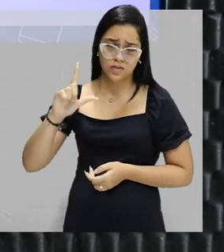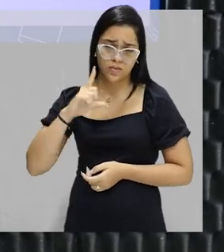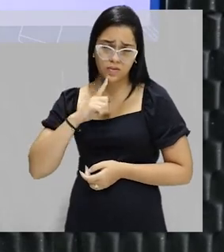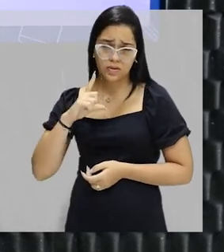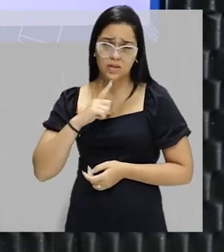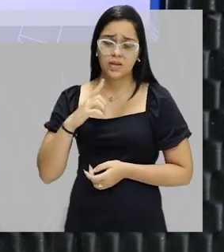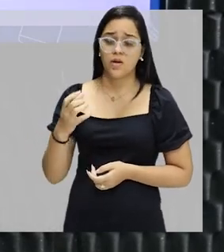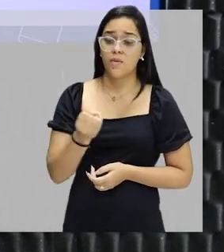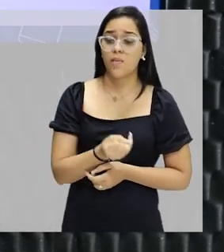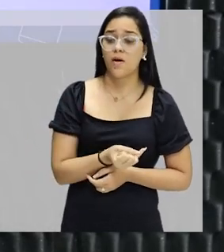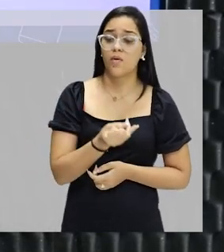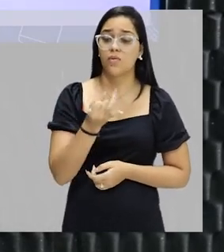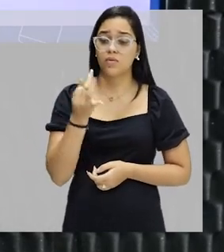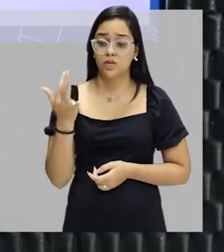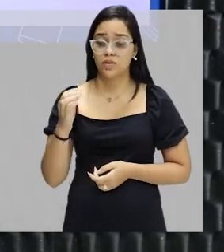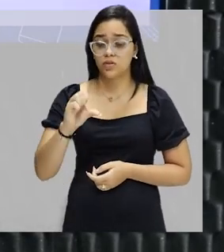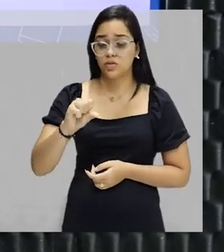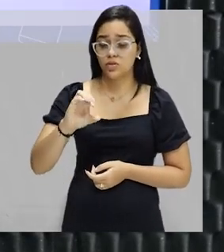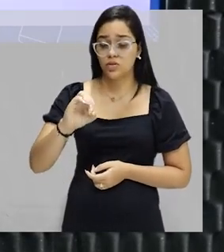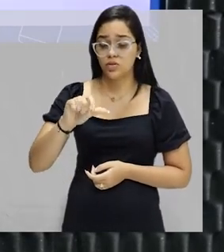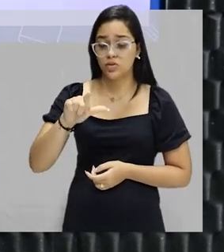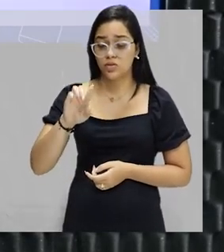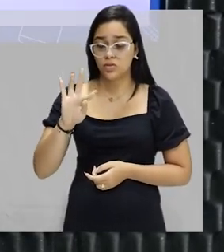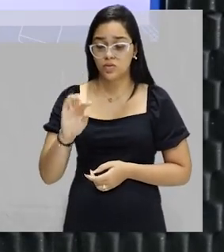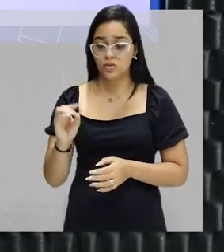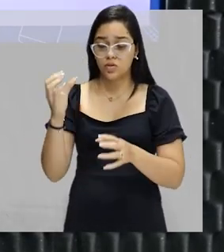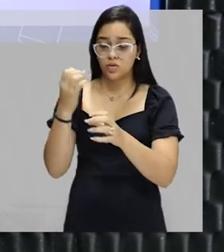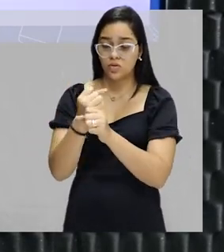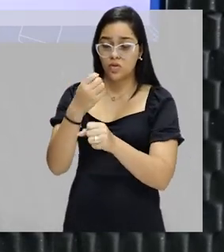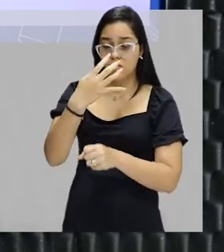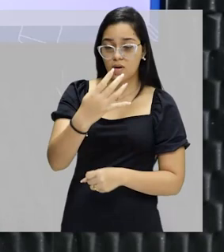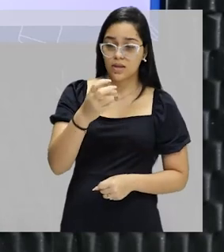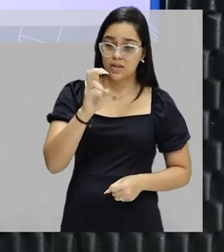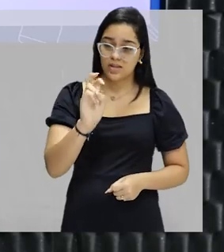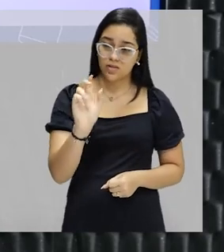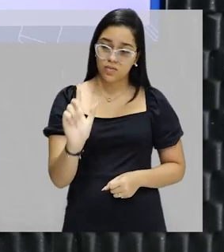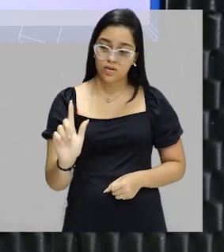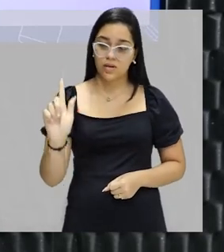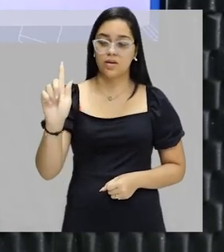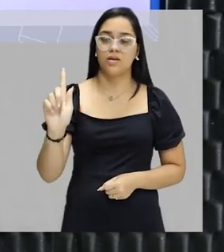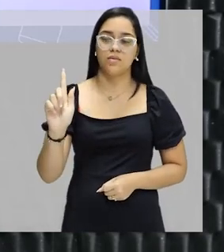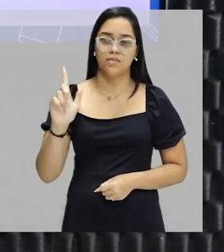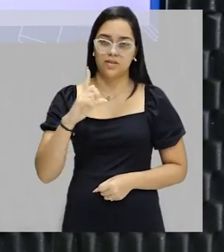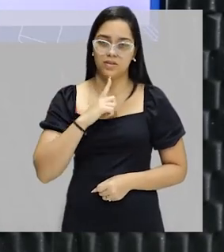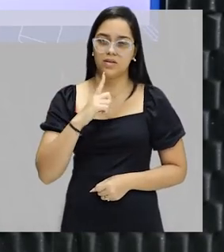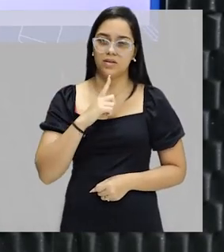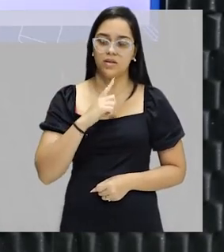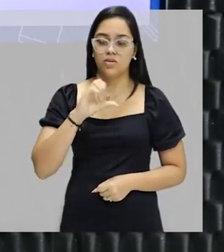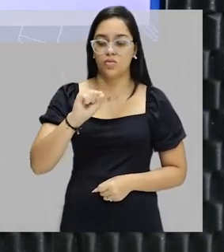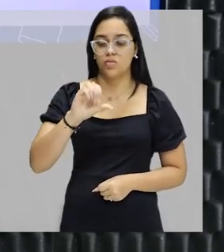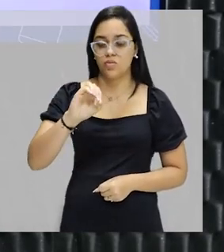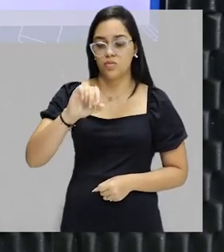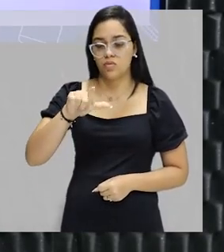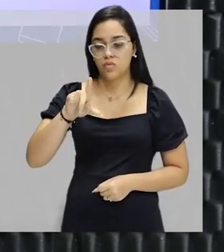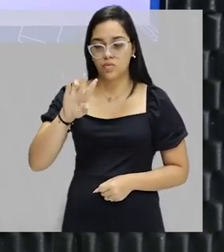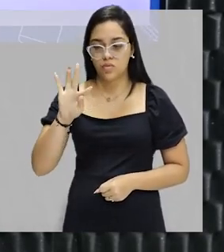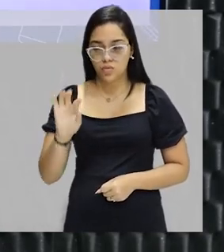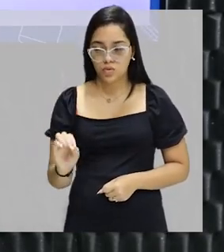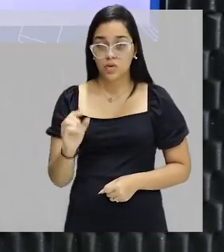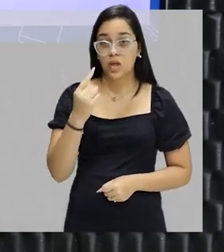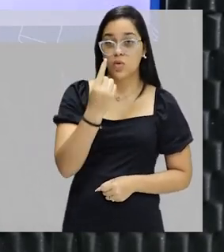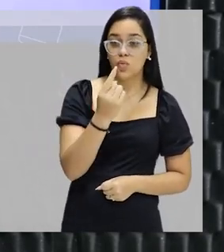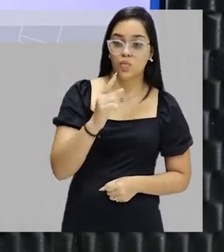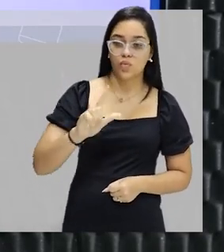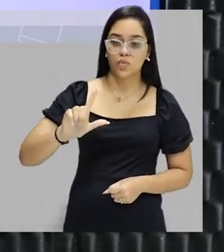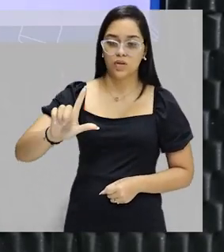quantidade de soluto igual a 45 gramas. Vou ter 45 gramas de um soluto em 1